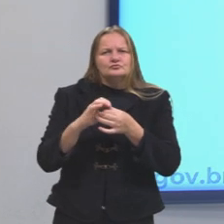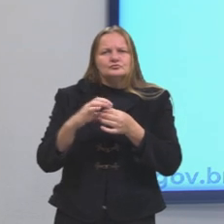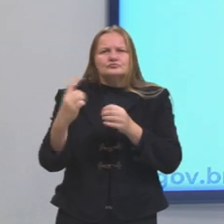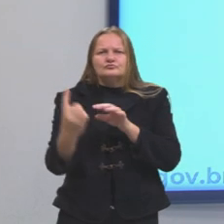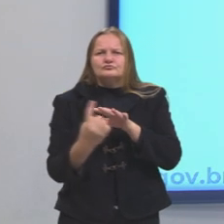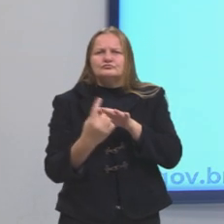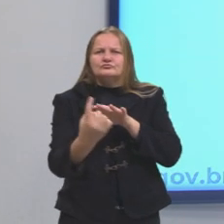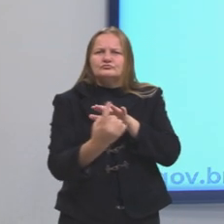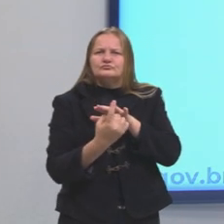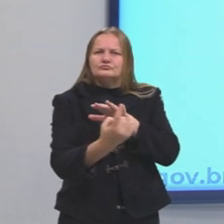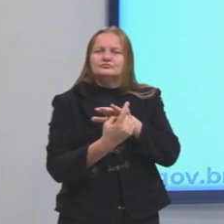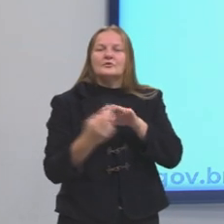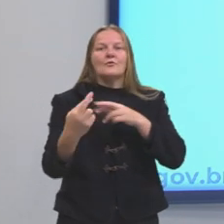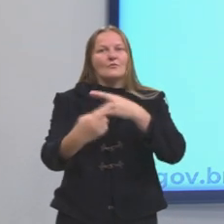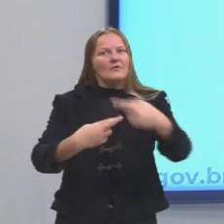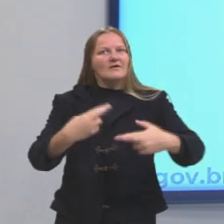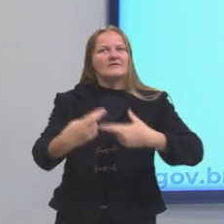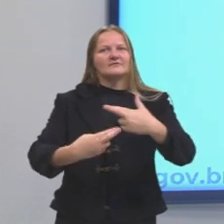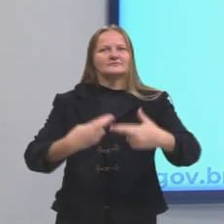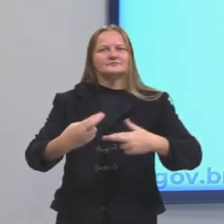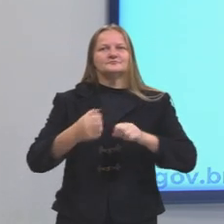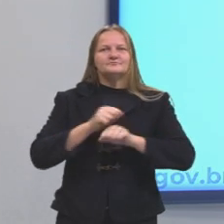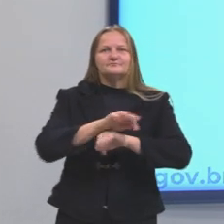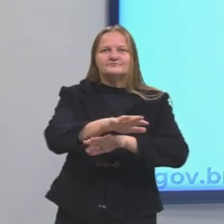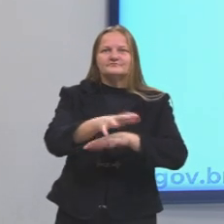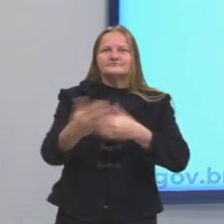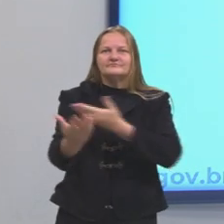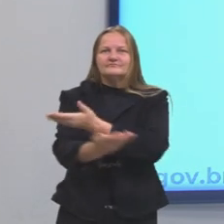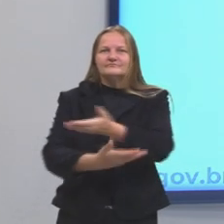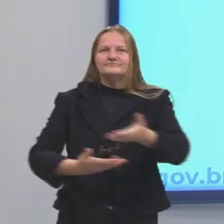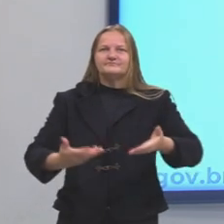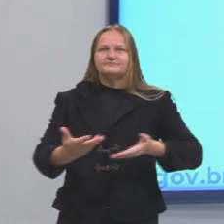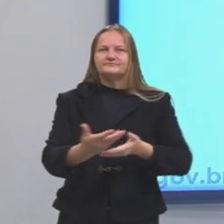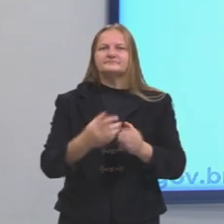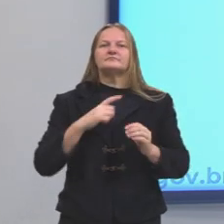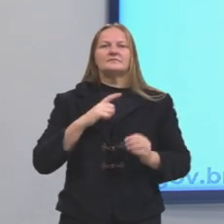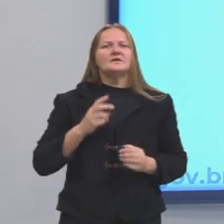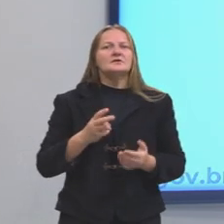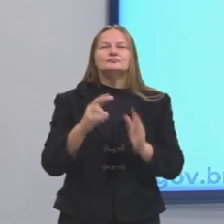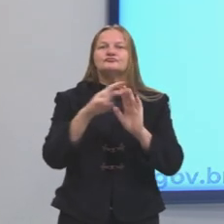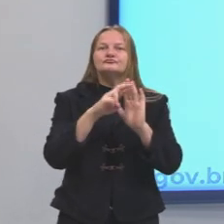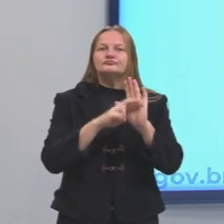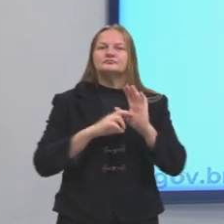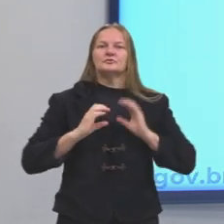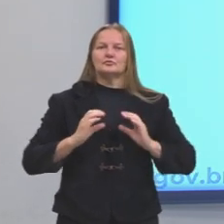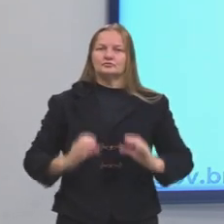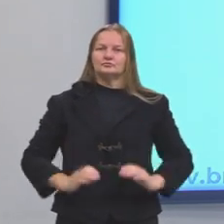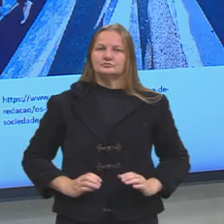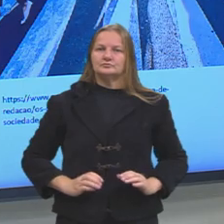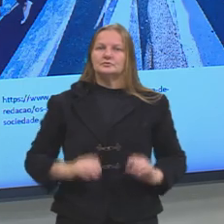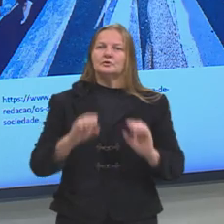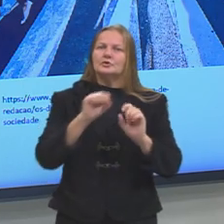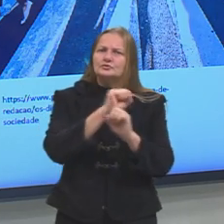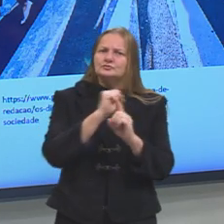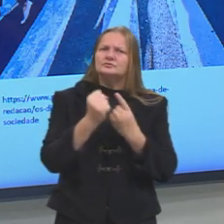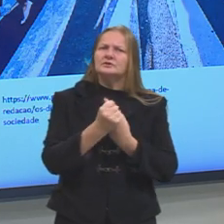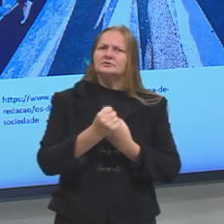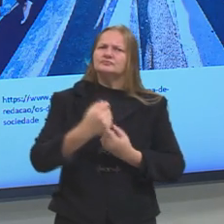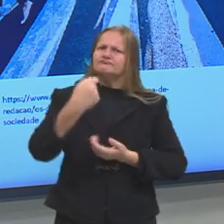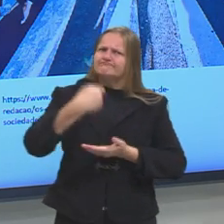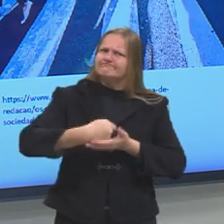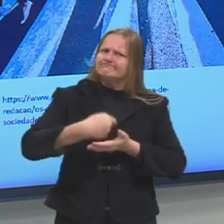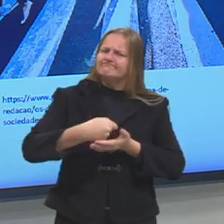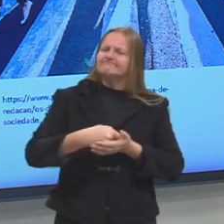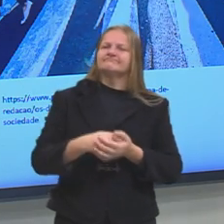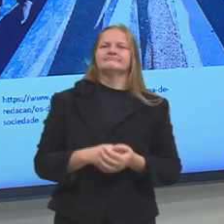relações e aí nós precisamos seguir certos comportamentos, a sociedade nos cobra certos